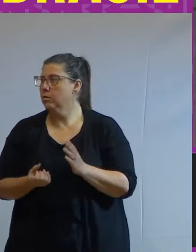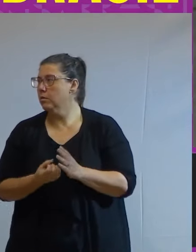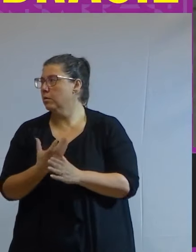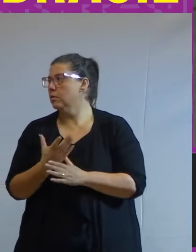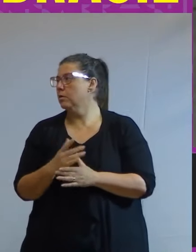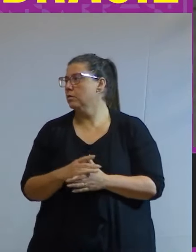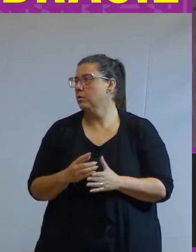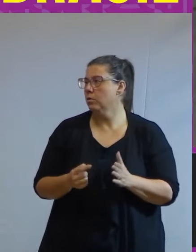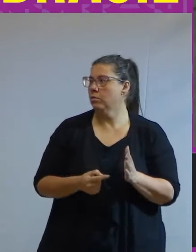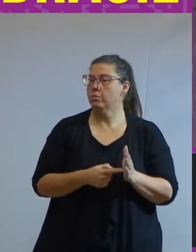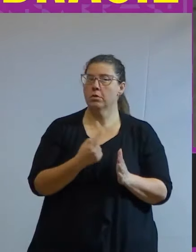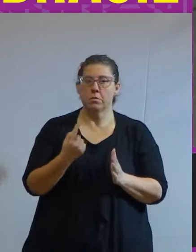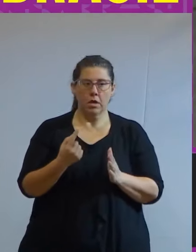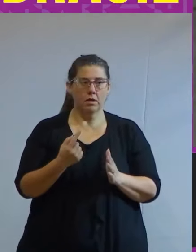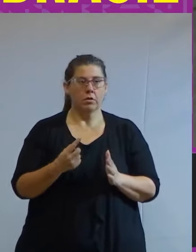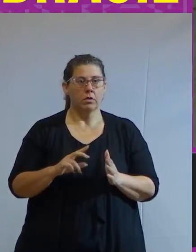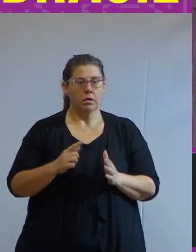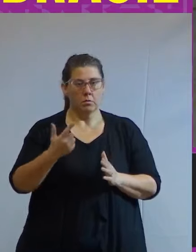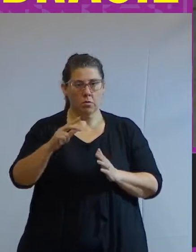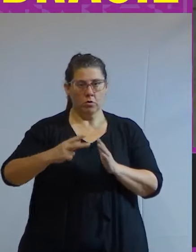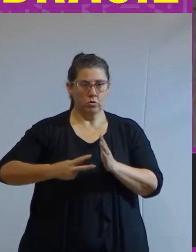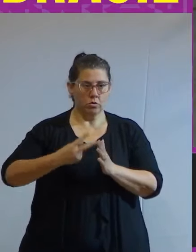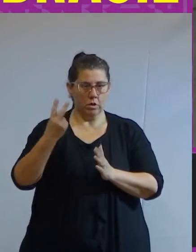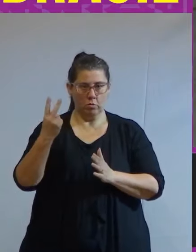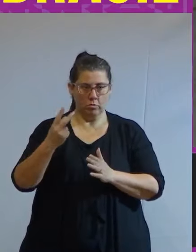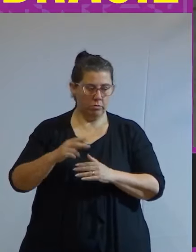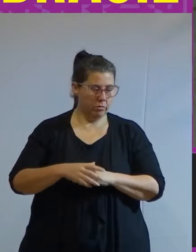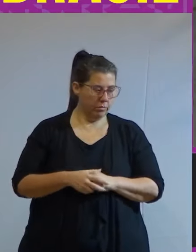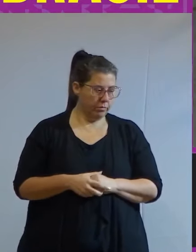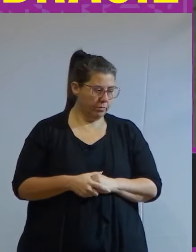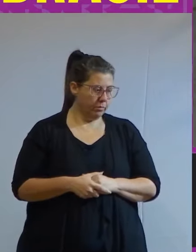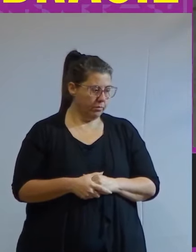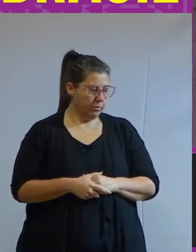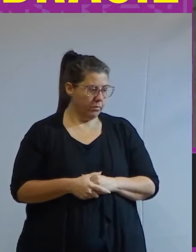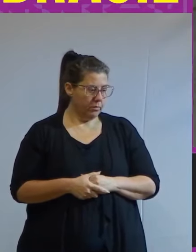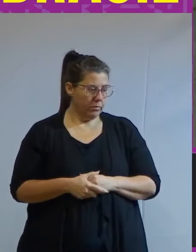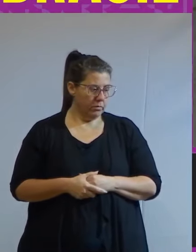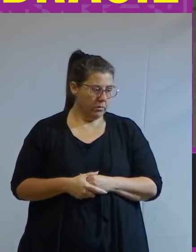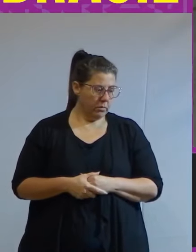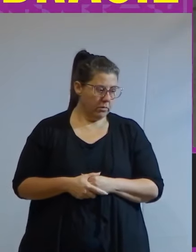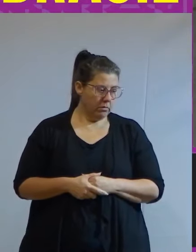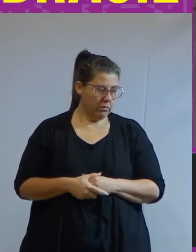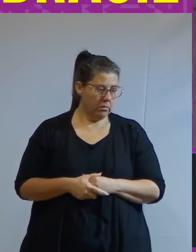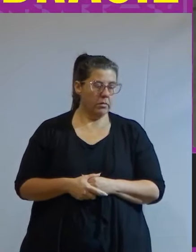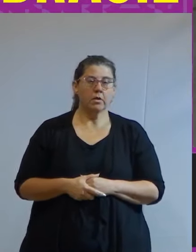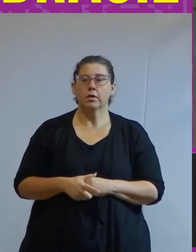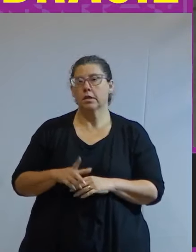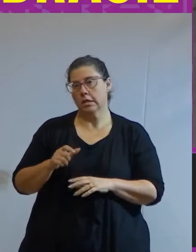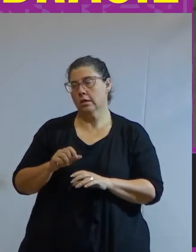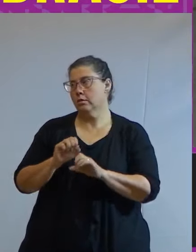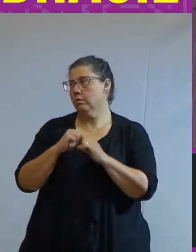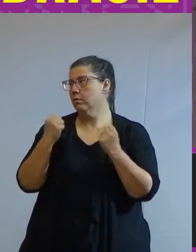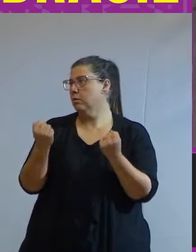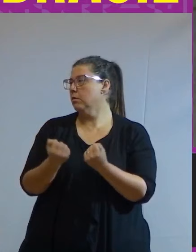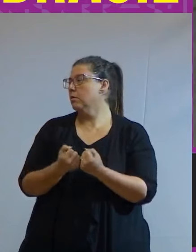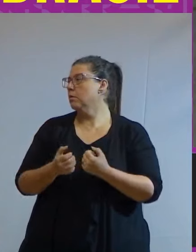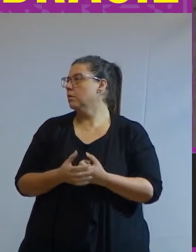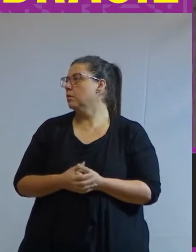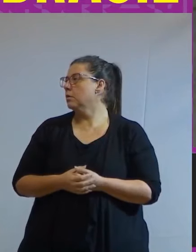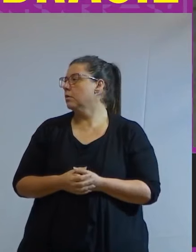o primeiro volume e agora em seguida o segundo volume que é sobre esse seminário